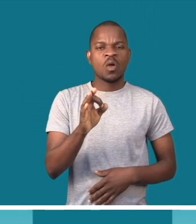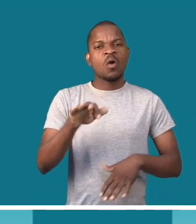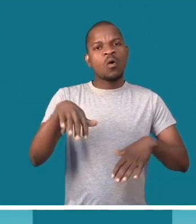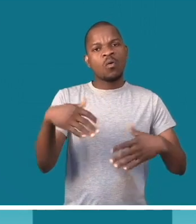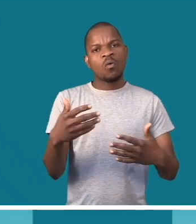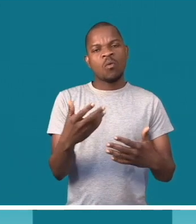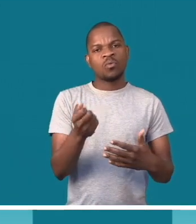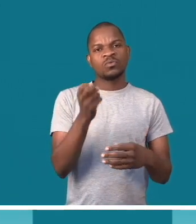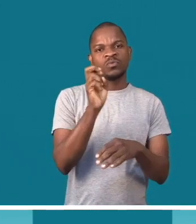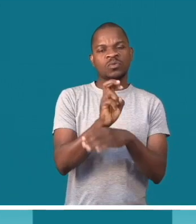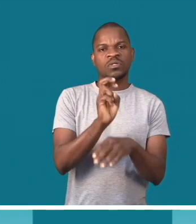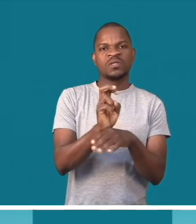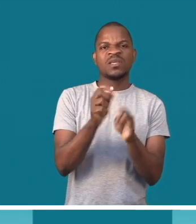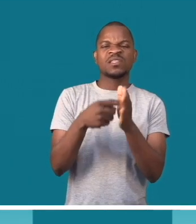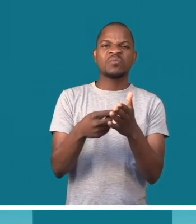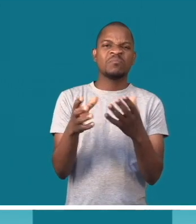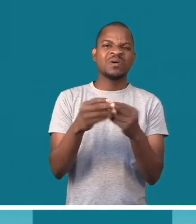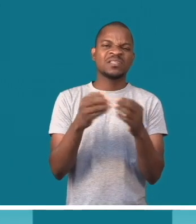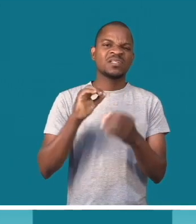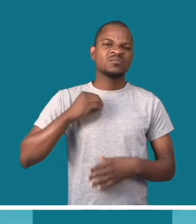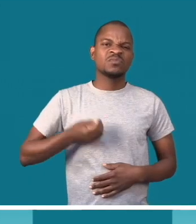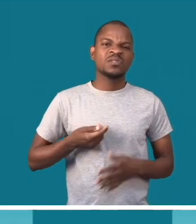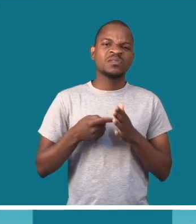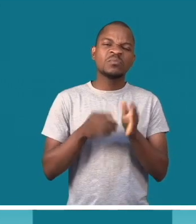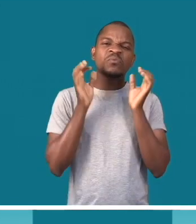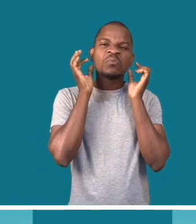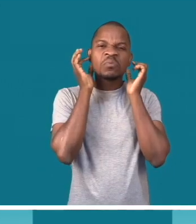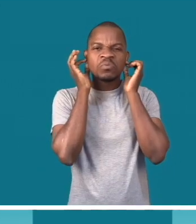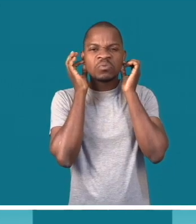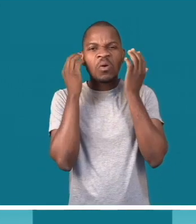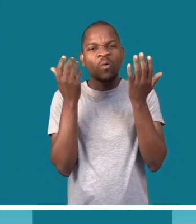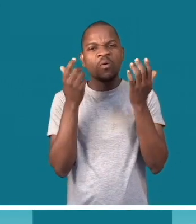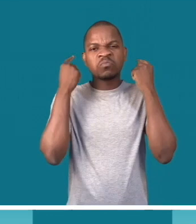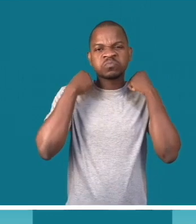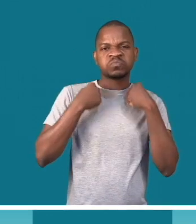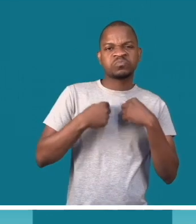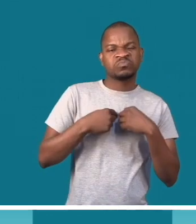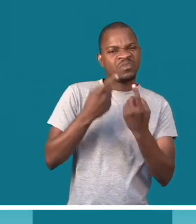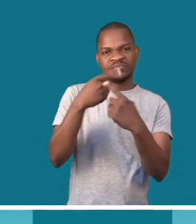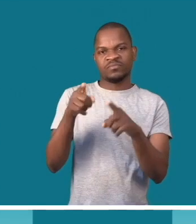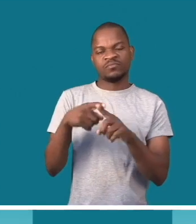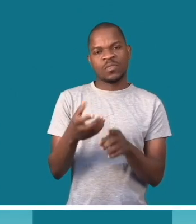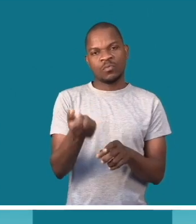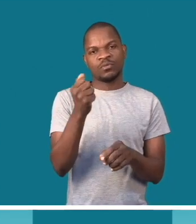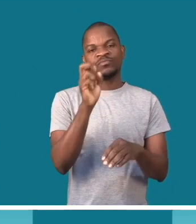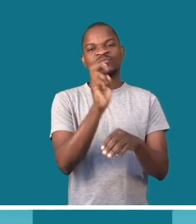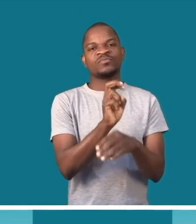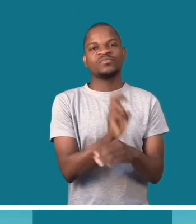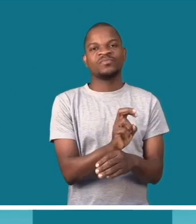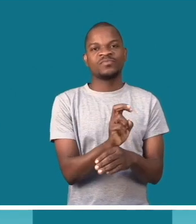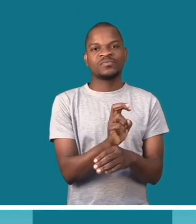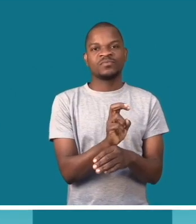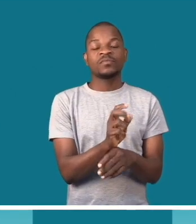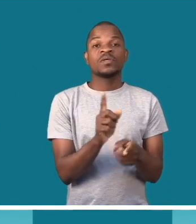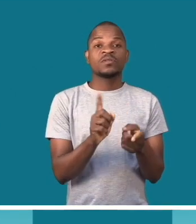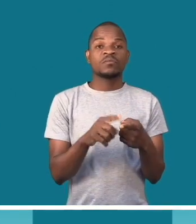também para colocar objetos pequeninos, que as mulheres têm usado muito, como brincos, colares e não só. Podemos